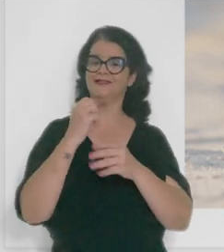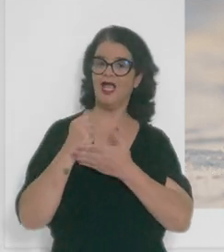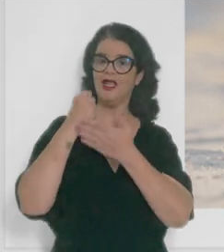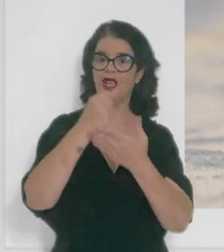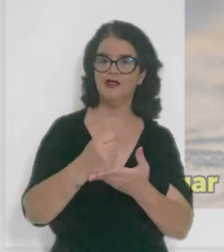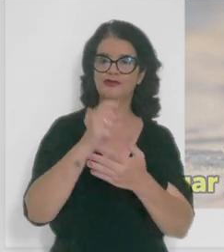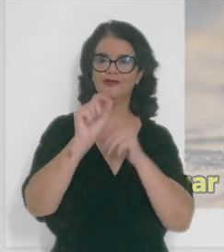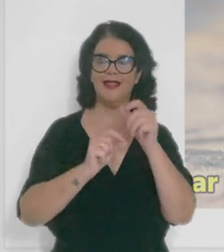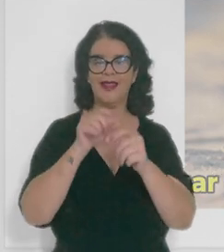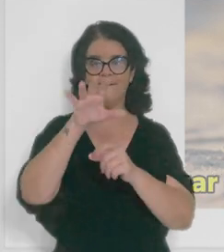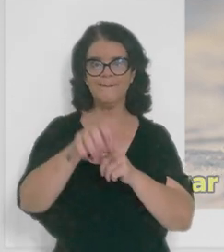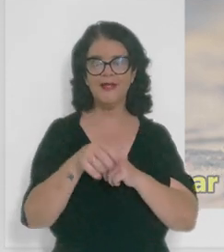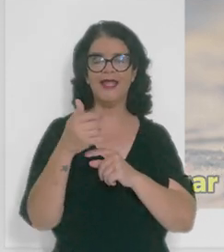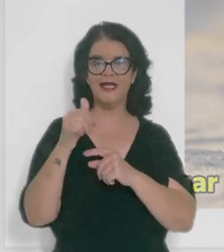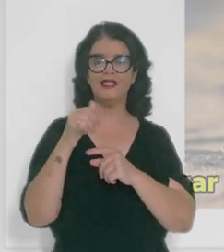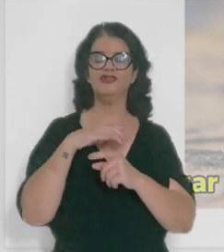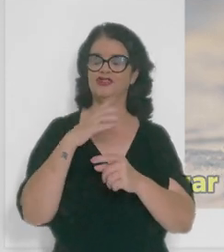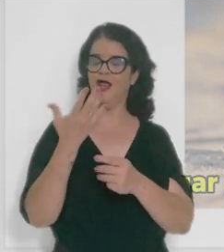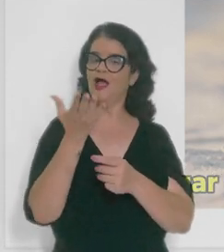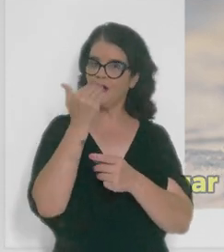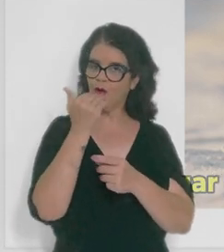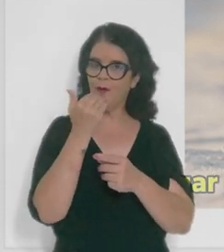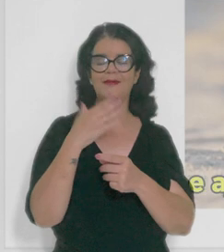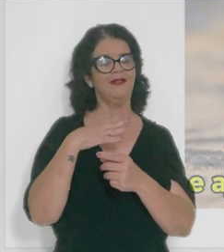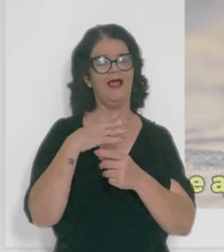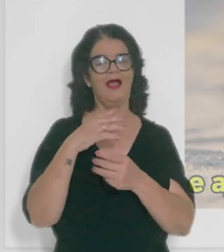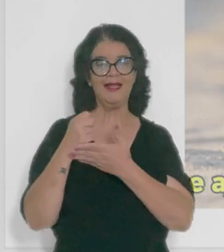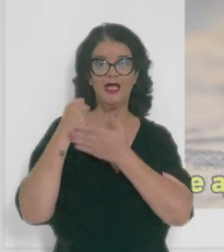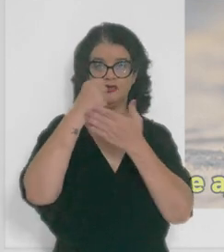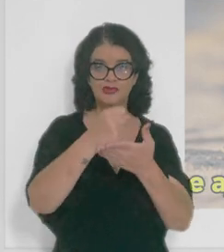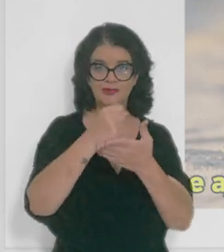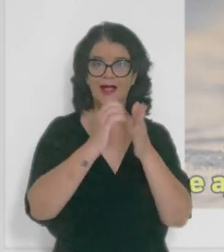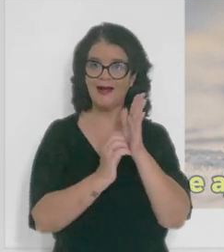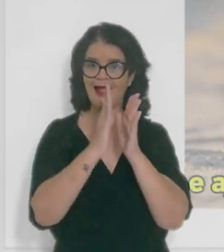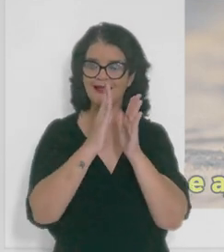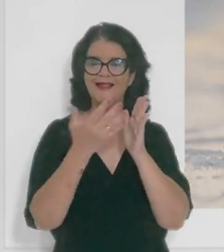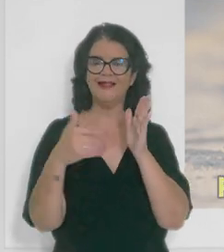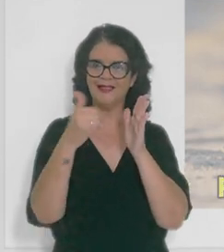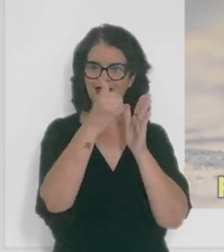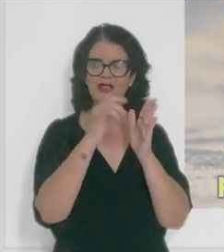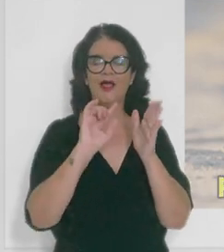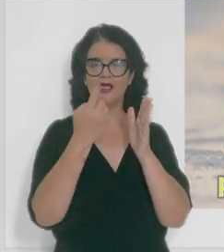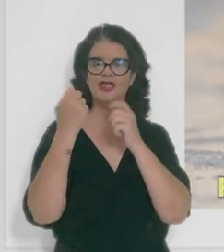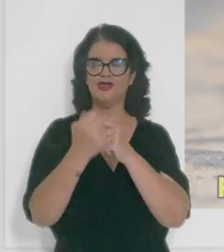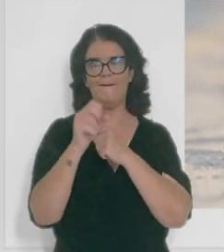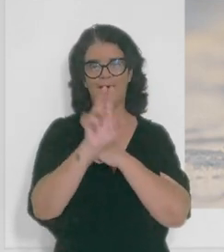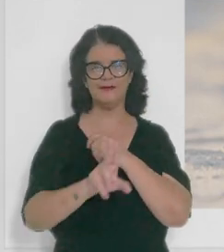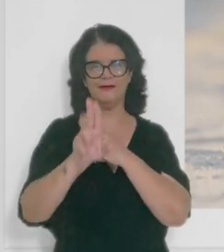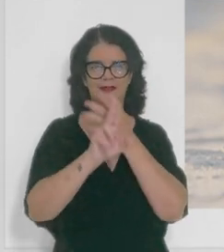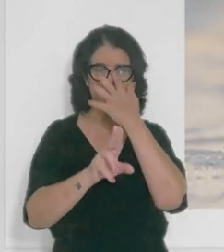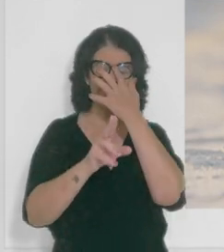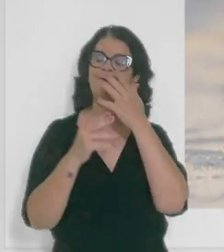pegar a energia que veio aqui do alimento, e ajudar na retirada dessa energia para que a gente possa utilizar.